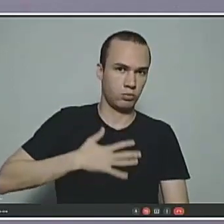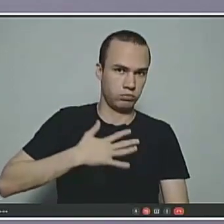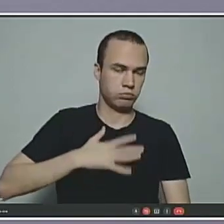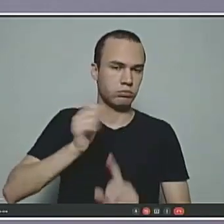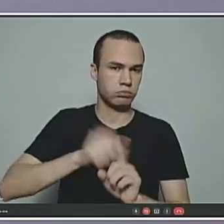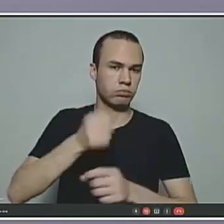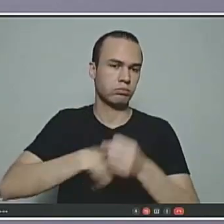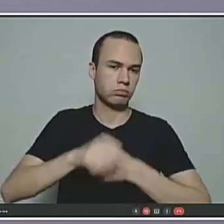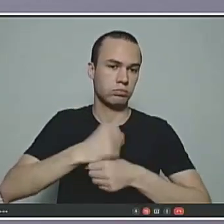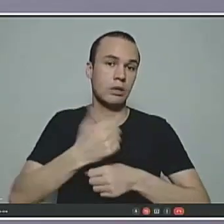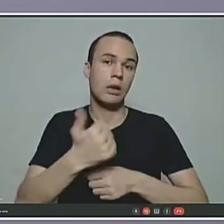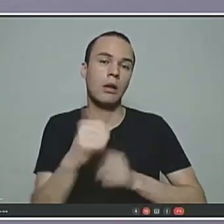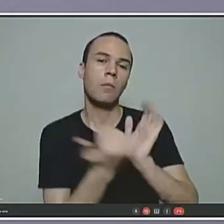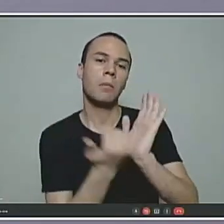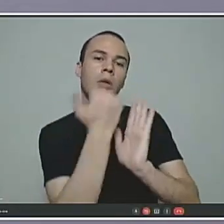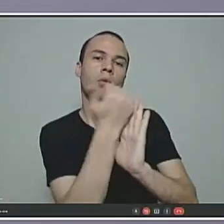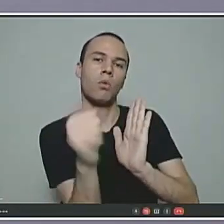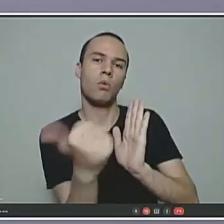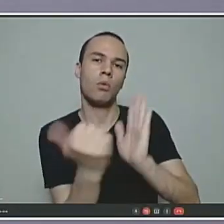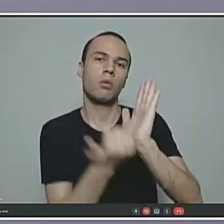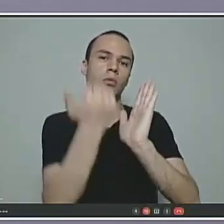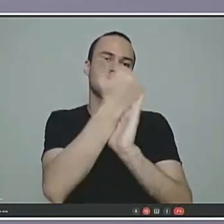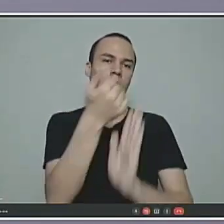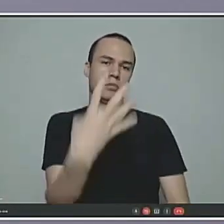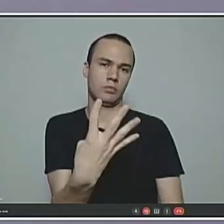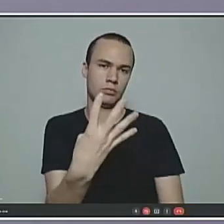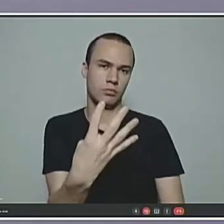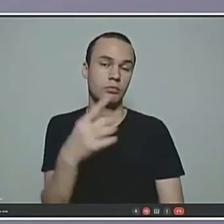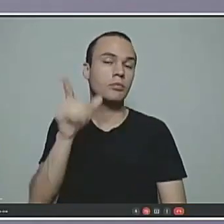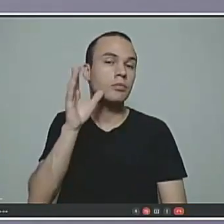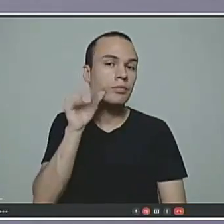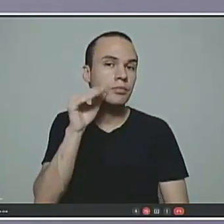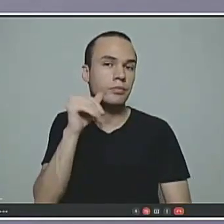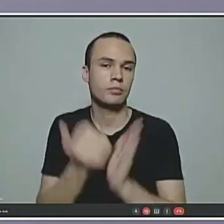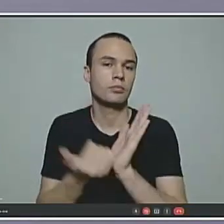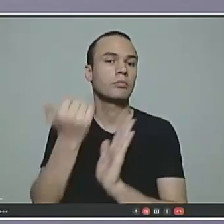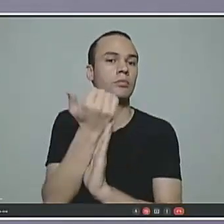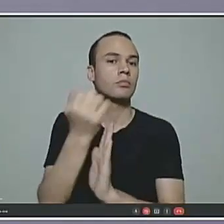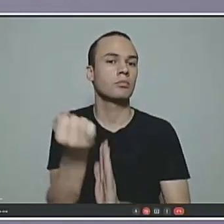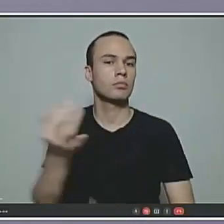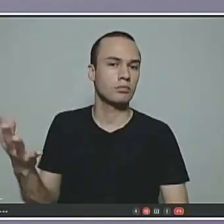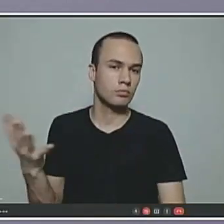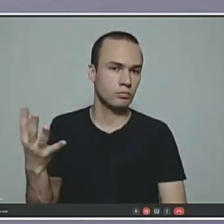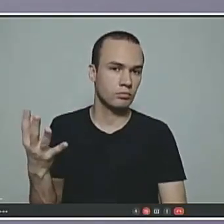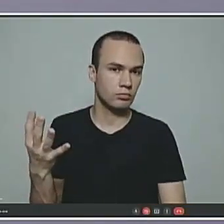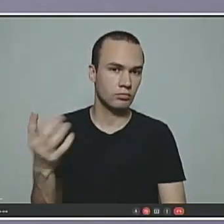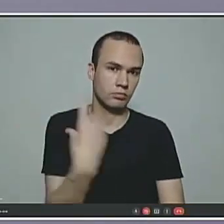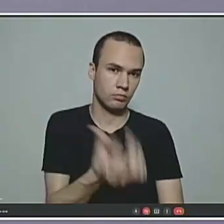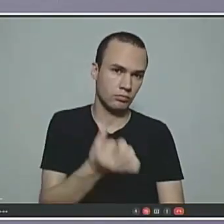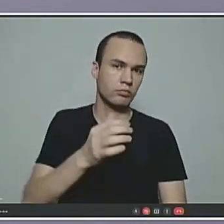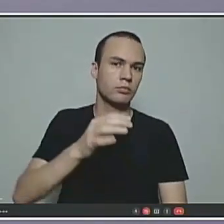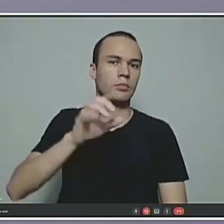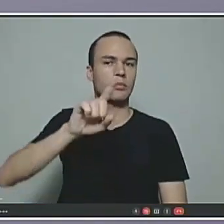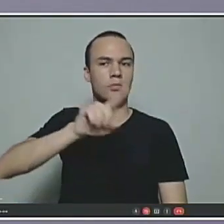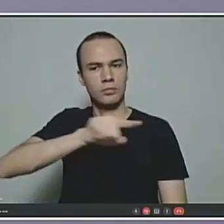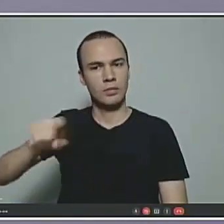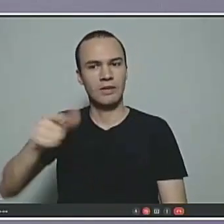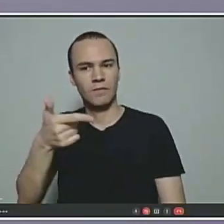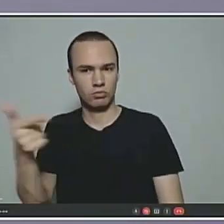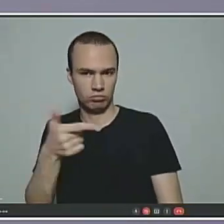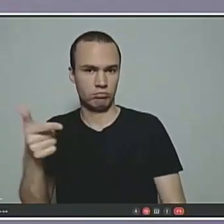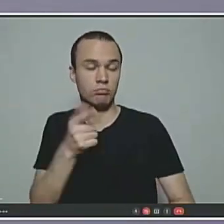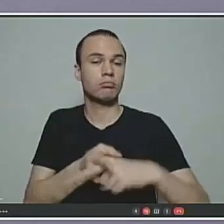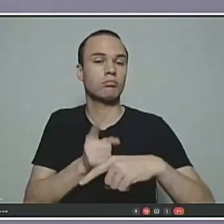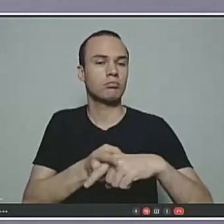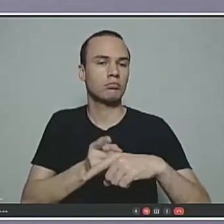Aumentou de 11 para 14, o do servidor aumentou de 16 para 22, do empregador. Por